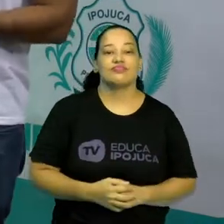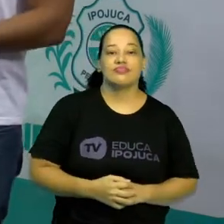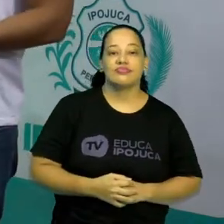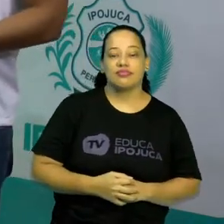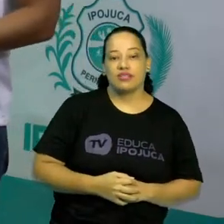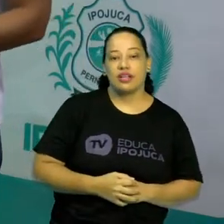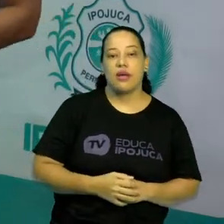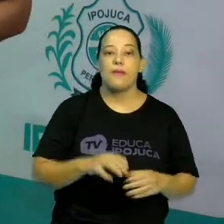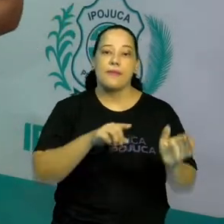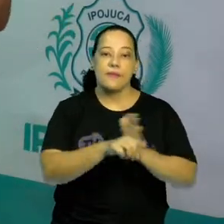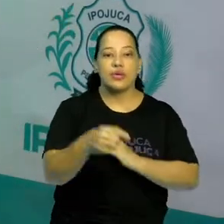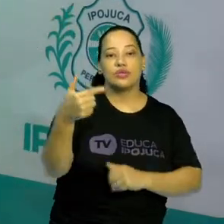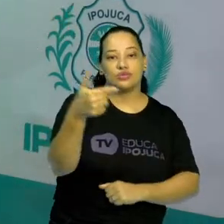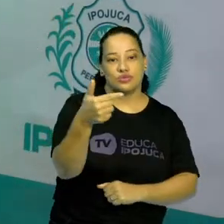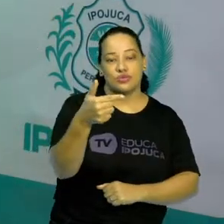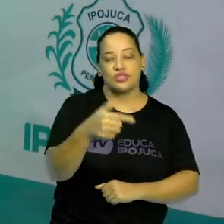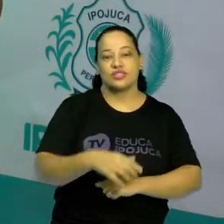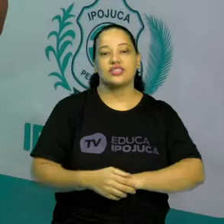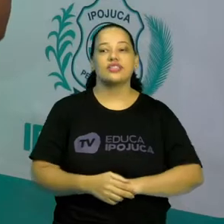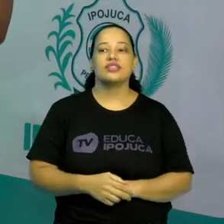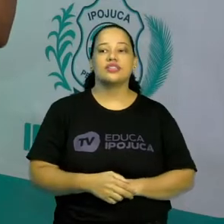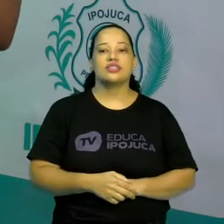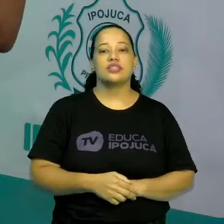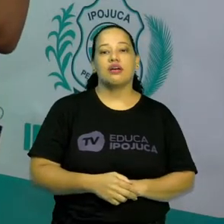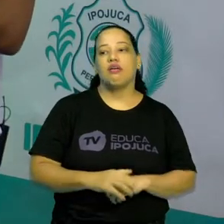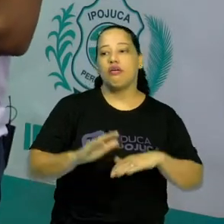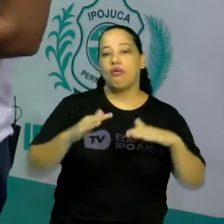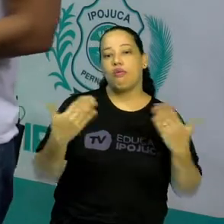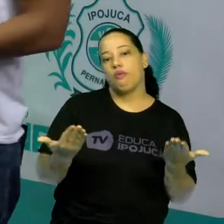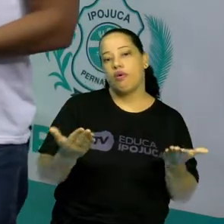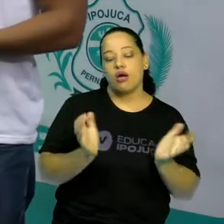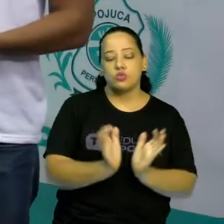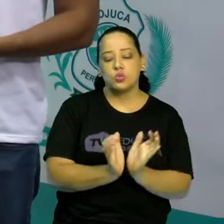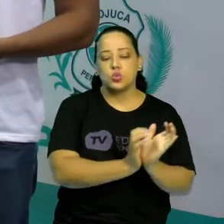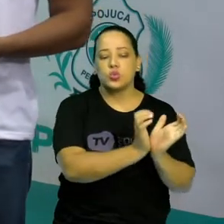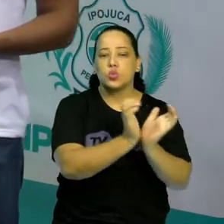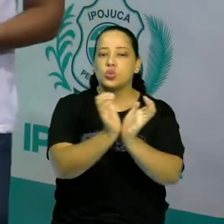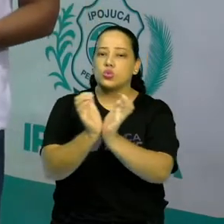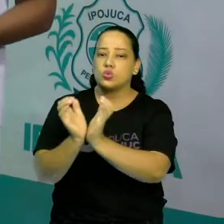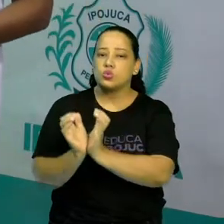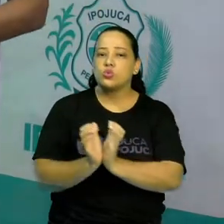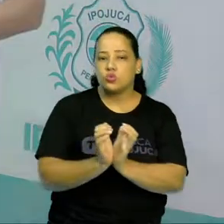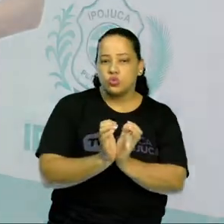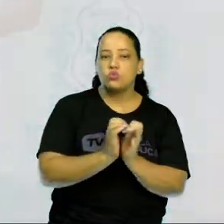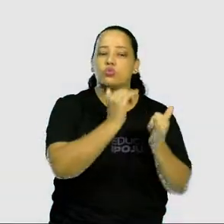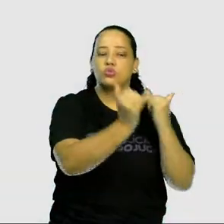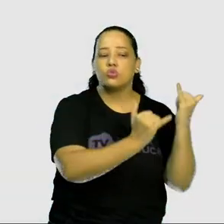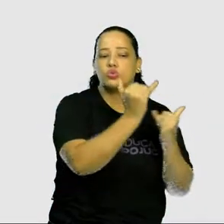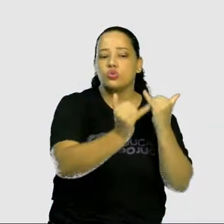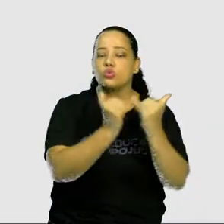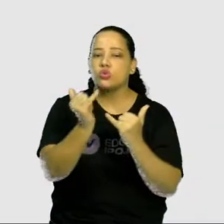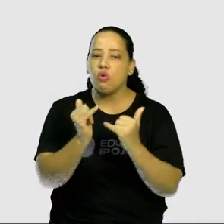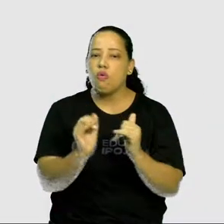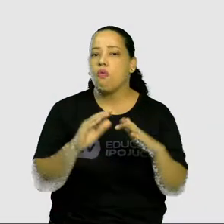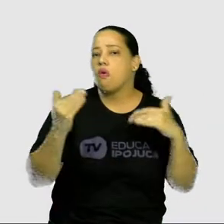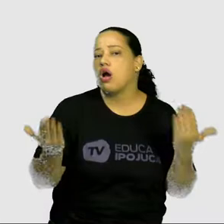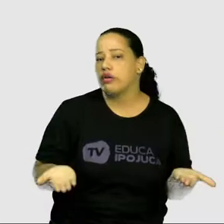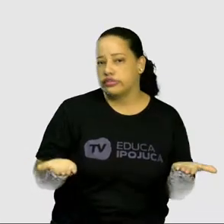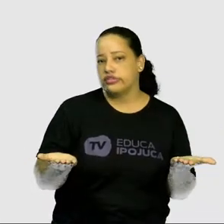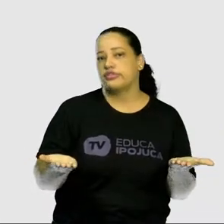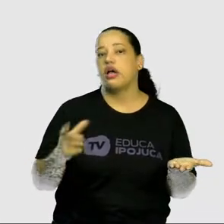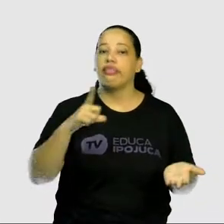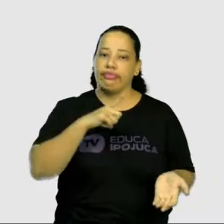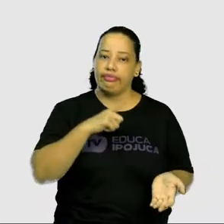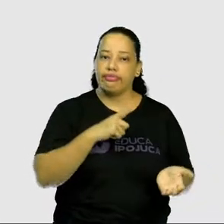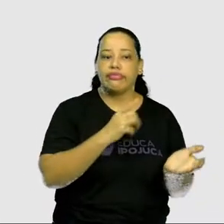Segunda pergunta, quais as categorias de jogos que existem? Então o jogo ele vai se dividir